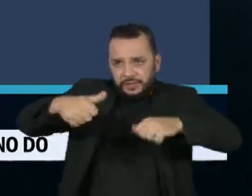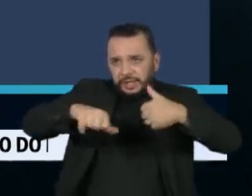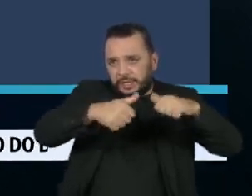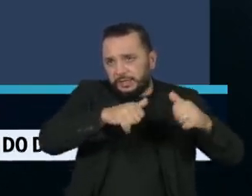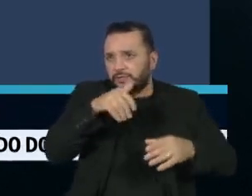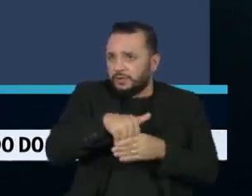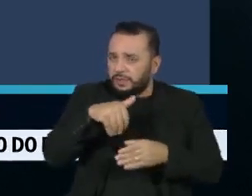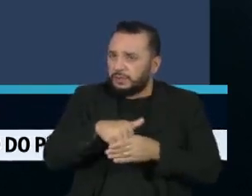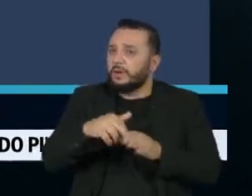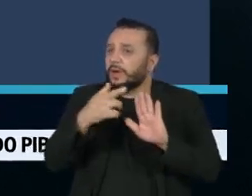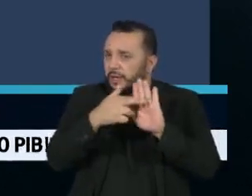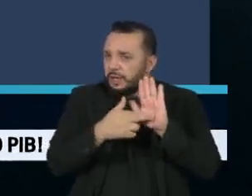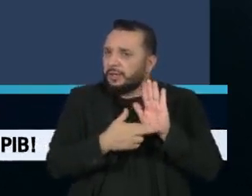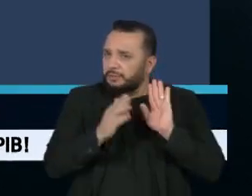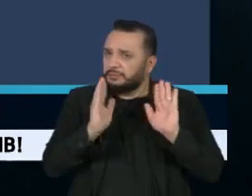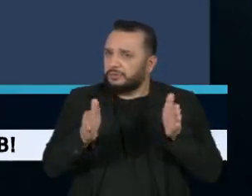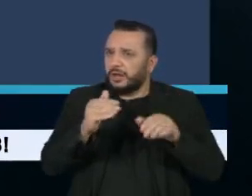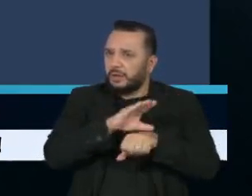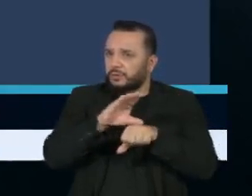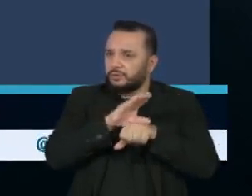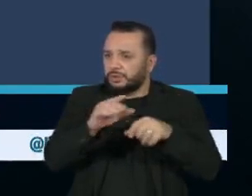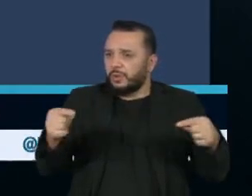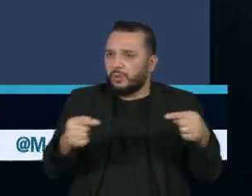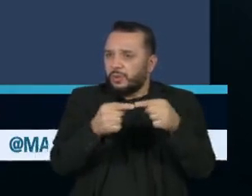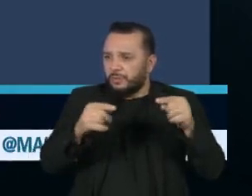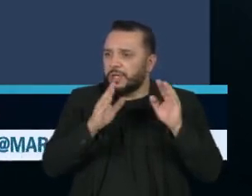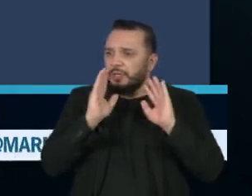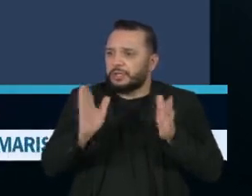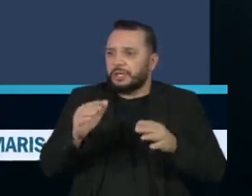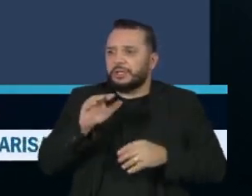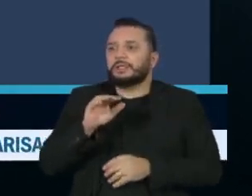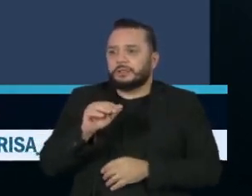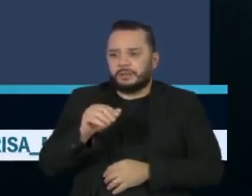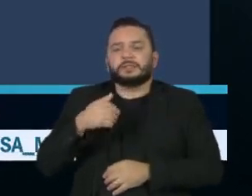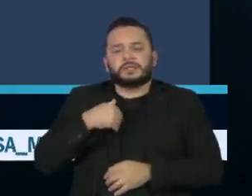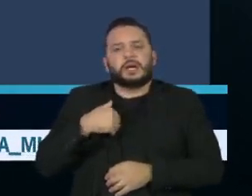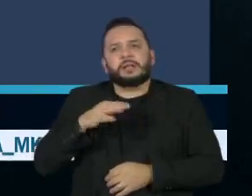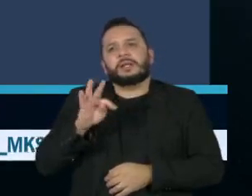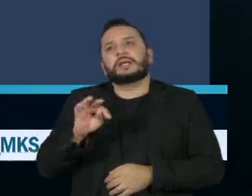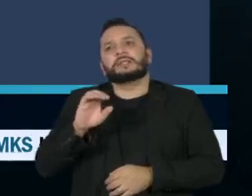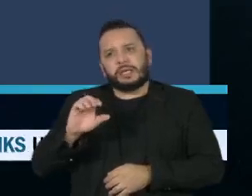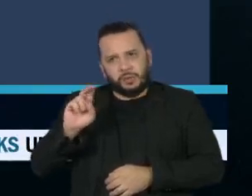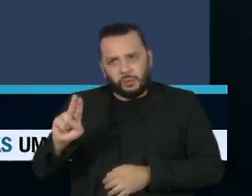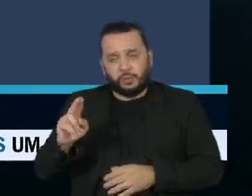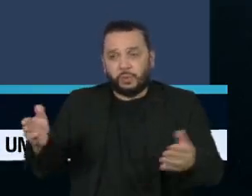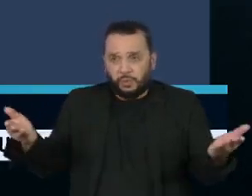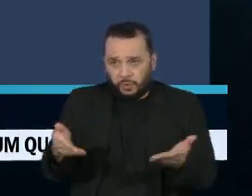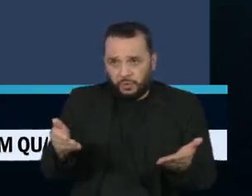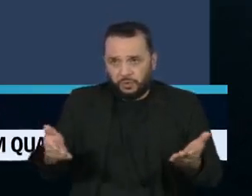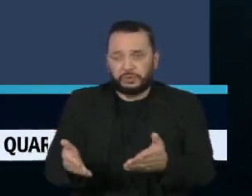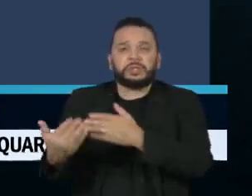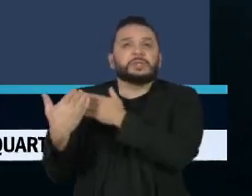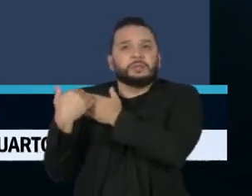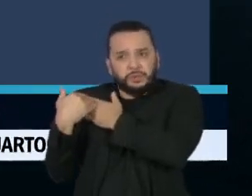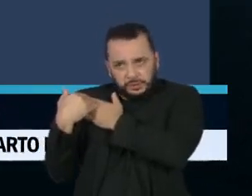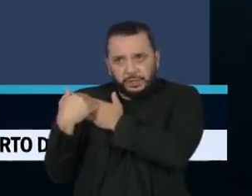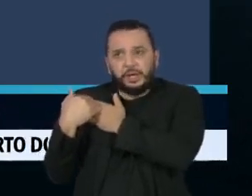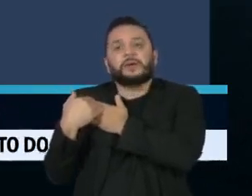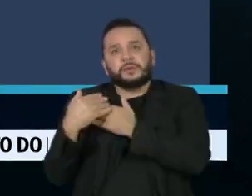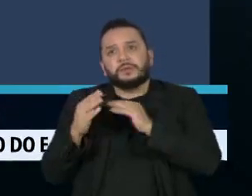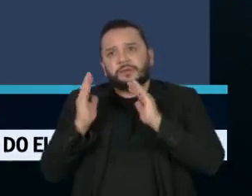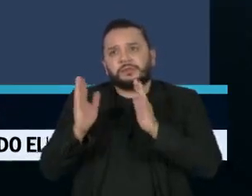já é cumprida como determina a Constituição. E que atualmente o Tribunal de Contas da União, órgão que tem atribuição do